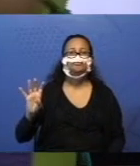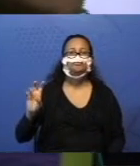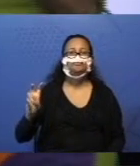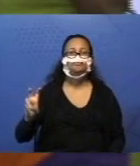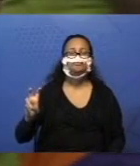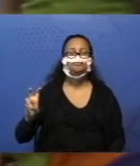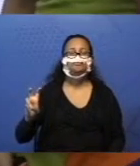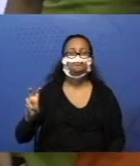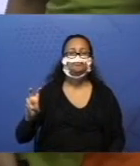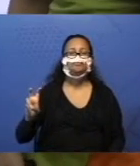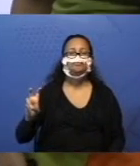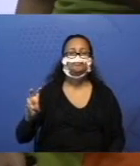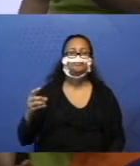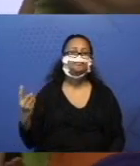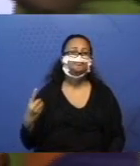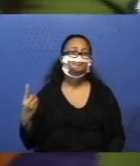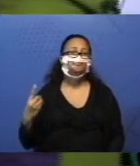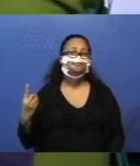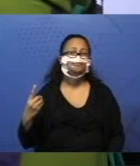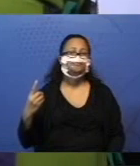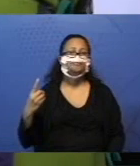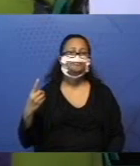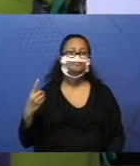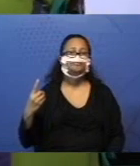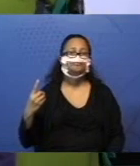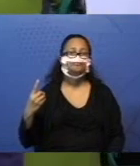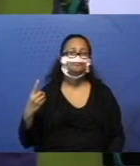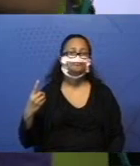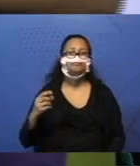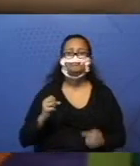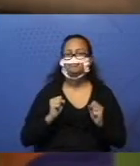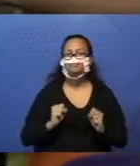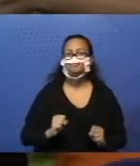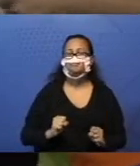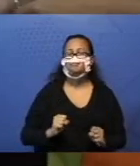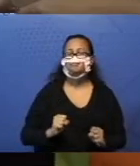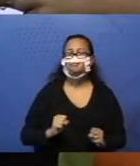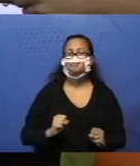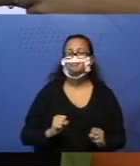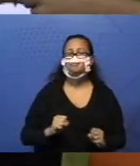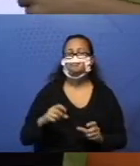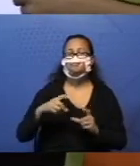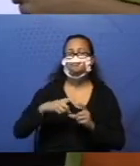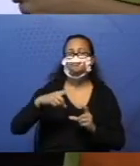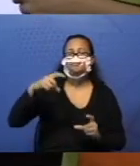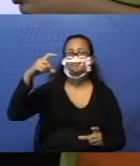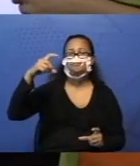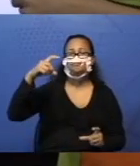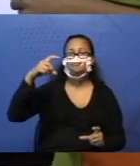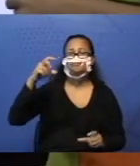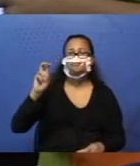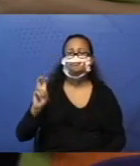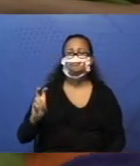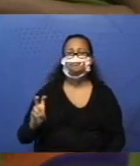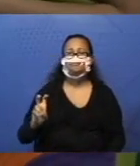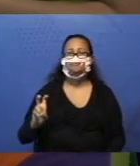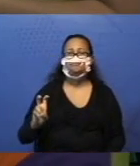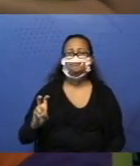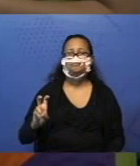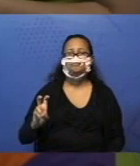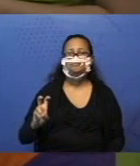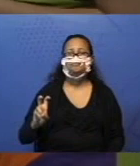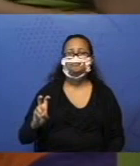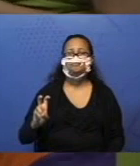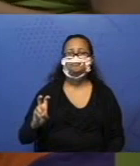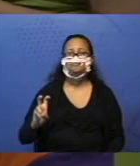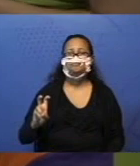5. A única barrinha que cabe aqui é a barrinha de valor 5, que é a